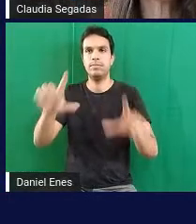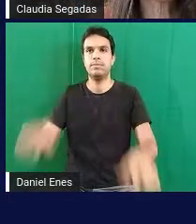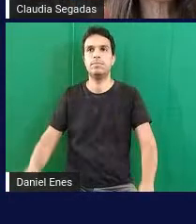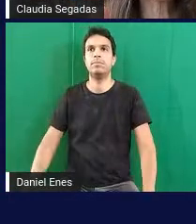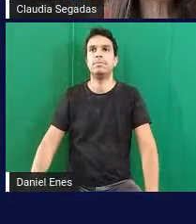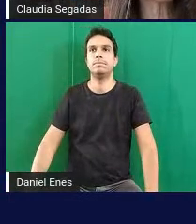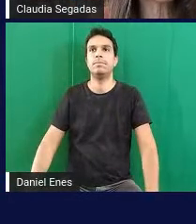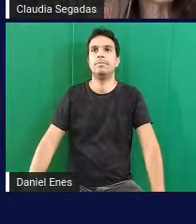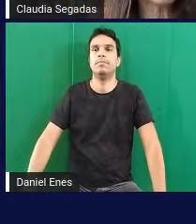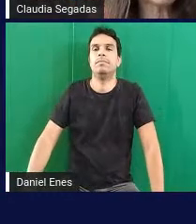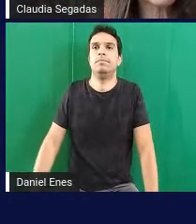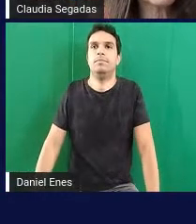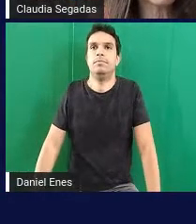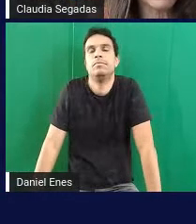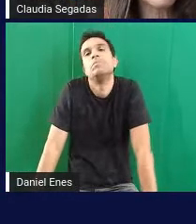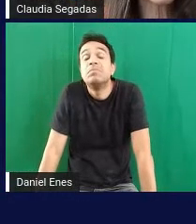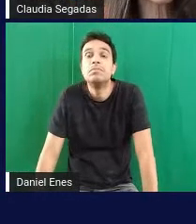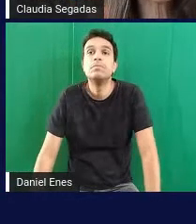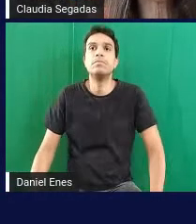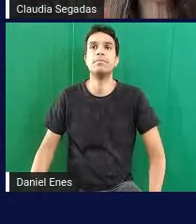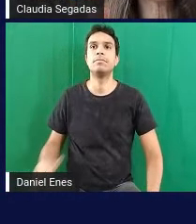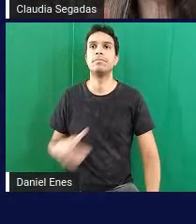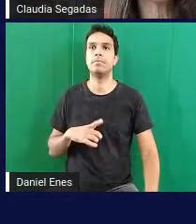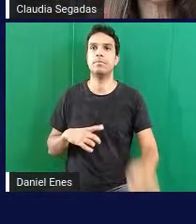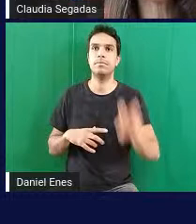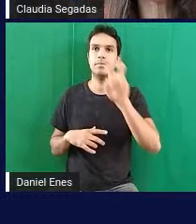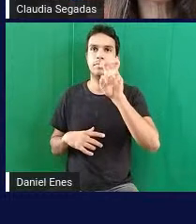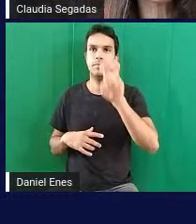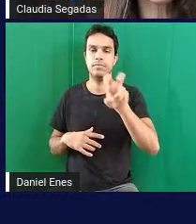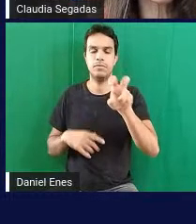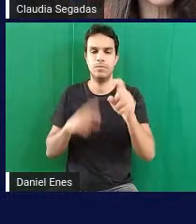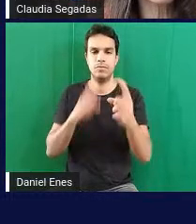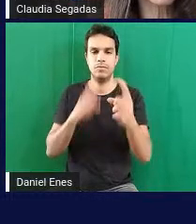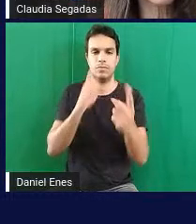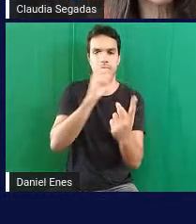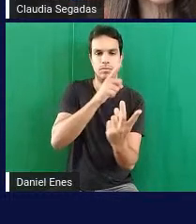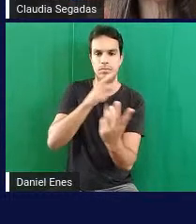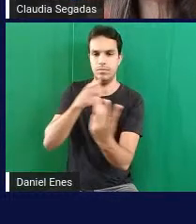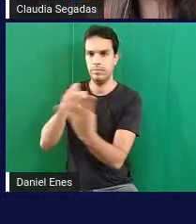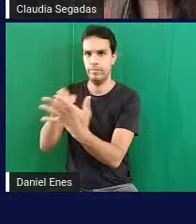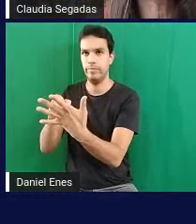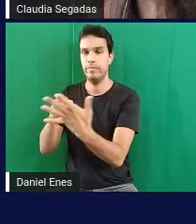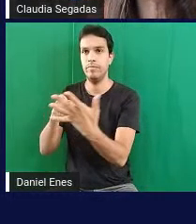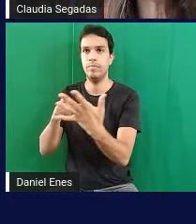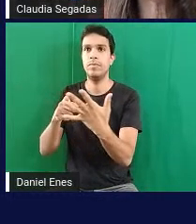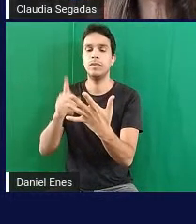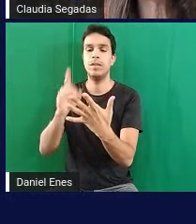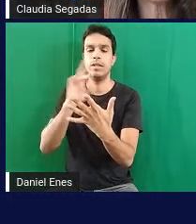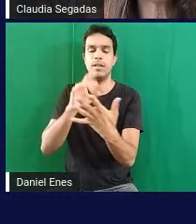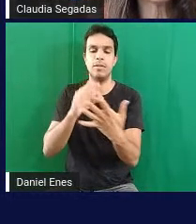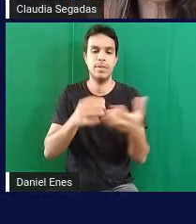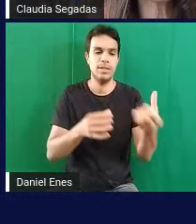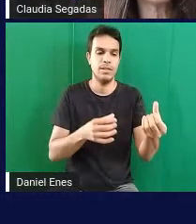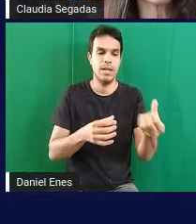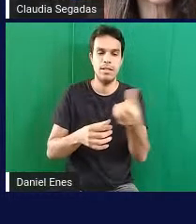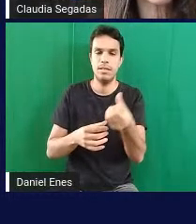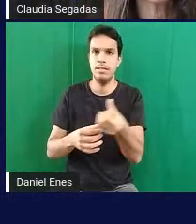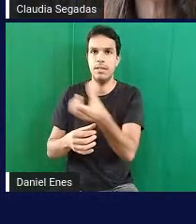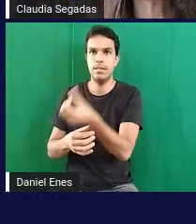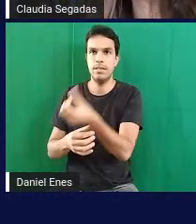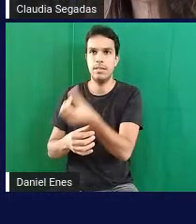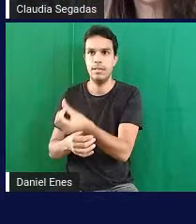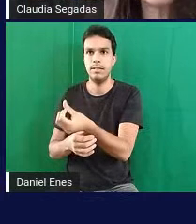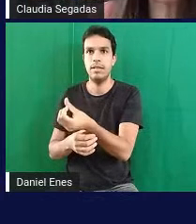bom você tem cinco figuras iguais cada uma formada por seis caixas de fósforos e tem também dez